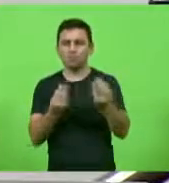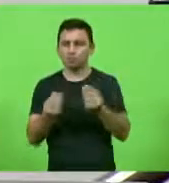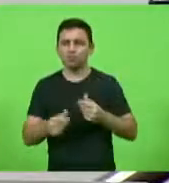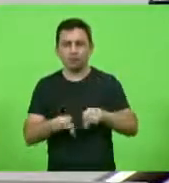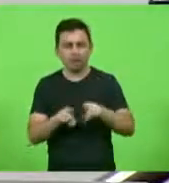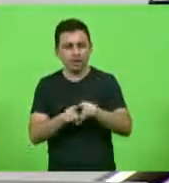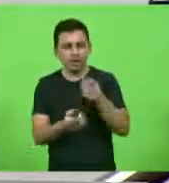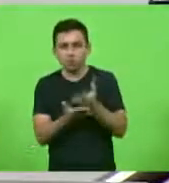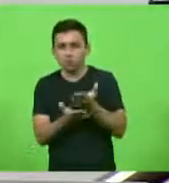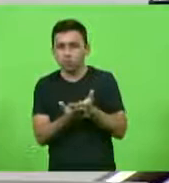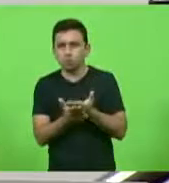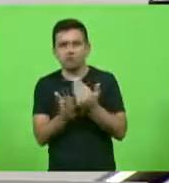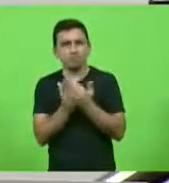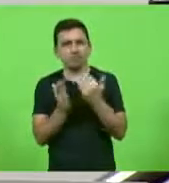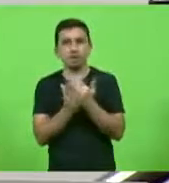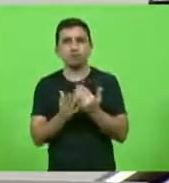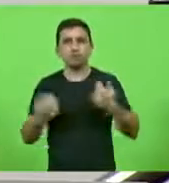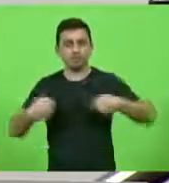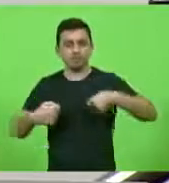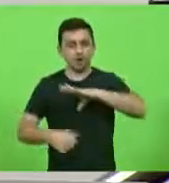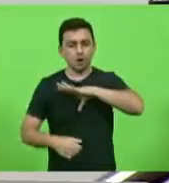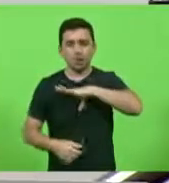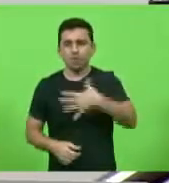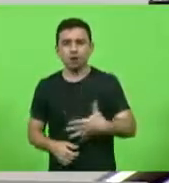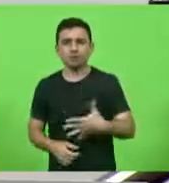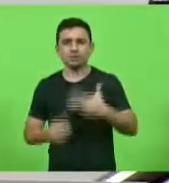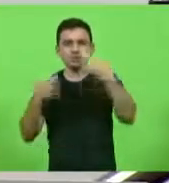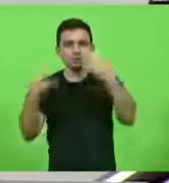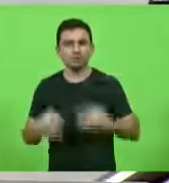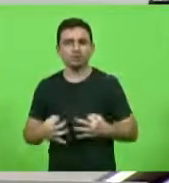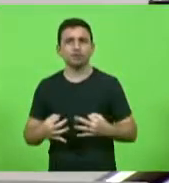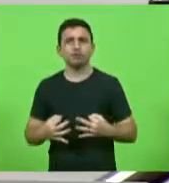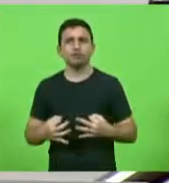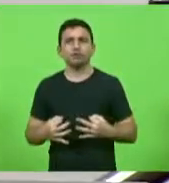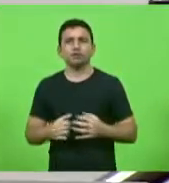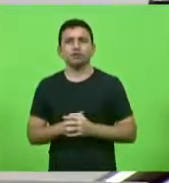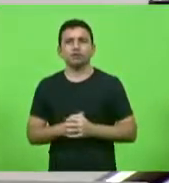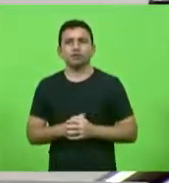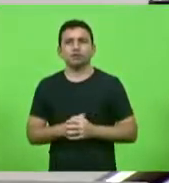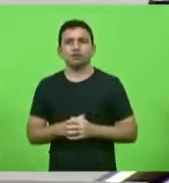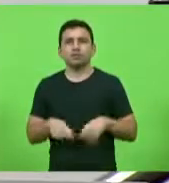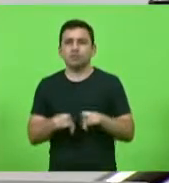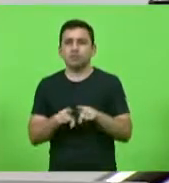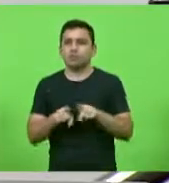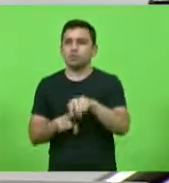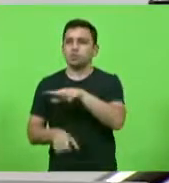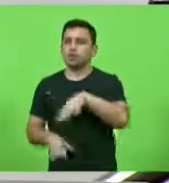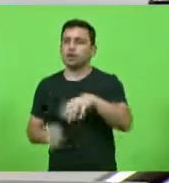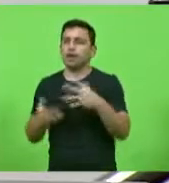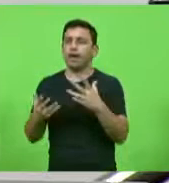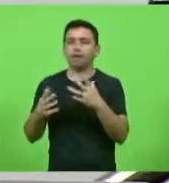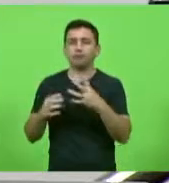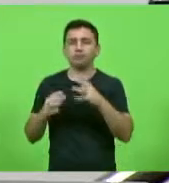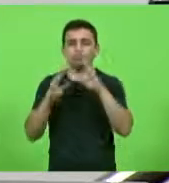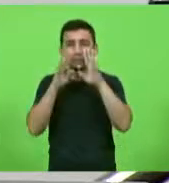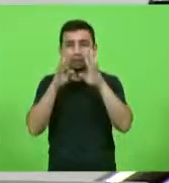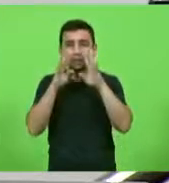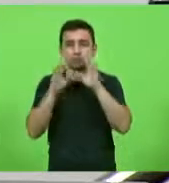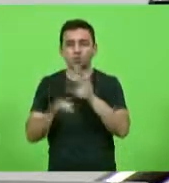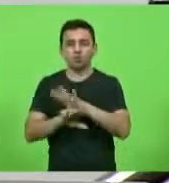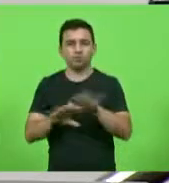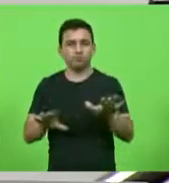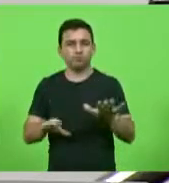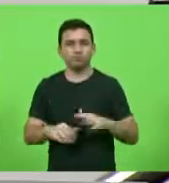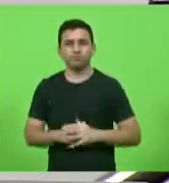ter a coragem de fazer o que deve ser feito e não aquilo que as pessoas querem ouvir senhor presidente mais 30